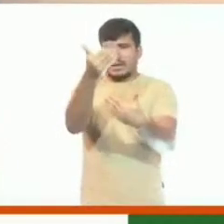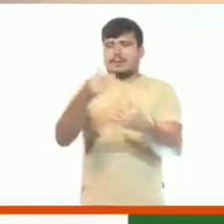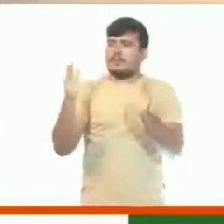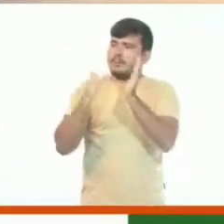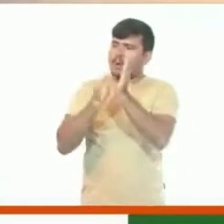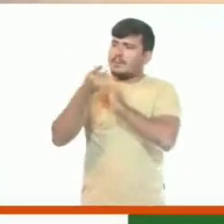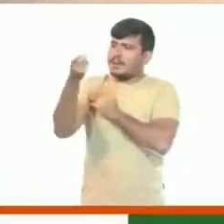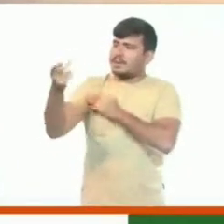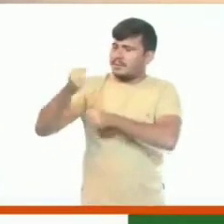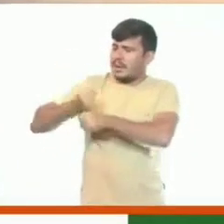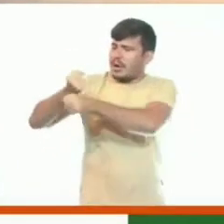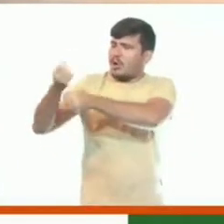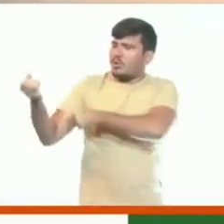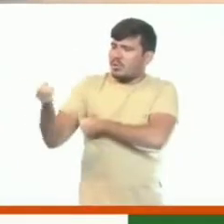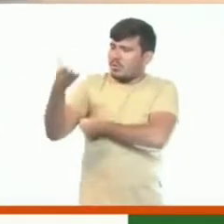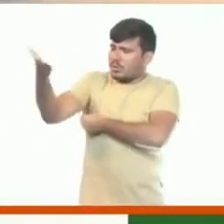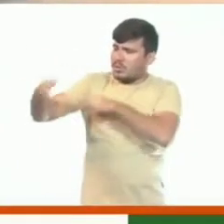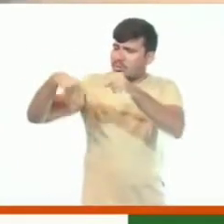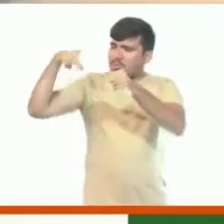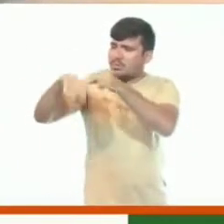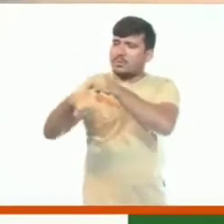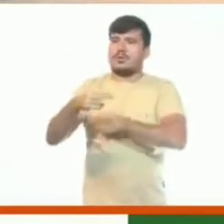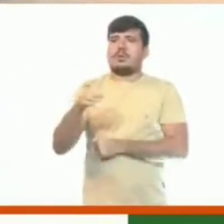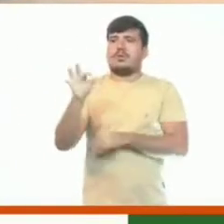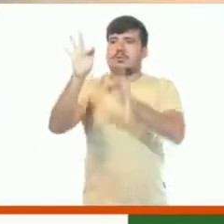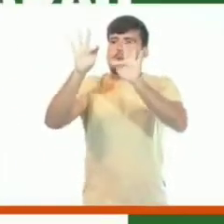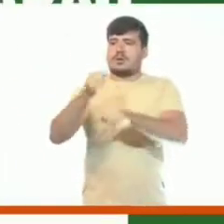parabéns pela obra e um feliz ano novo. Um abraço.